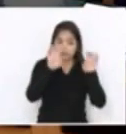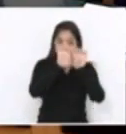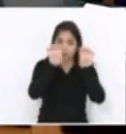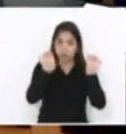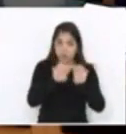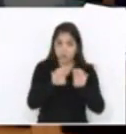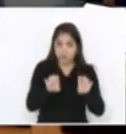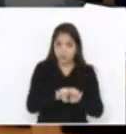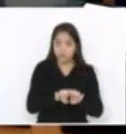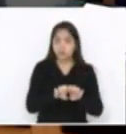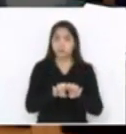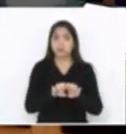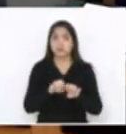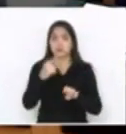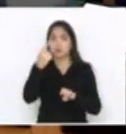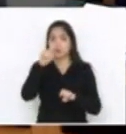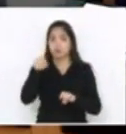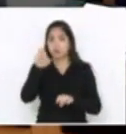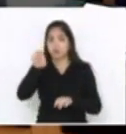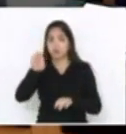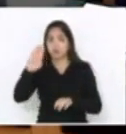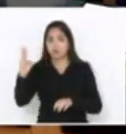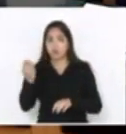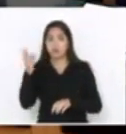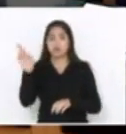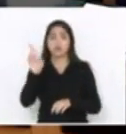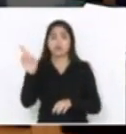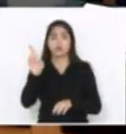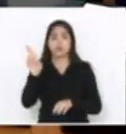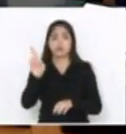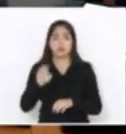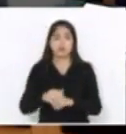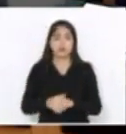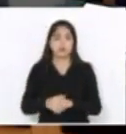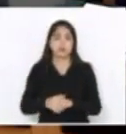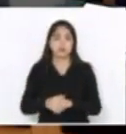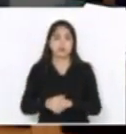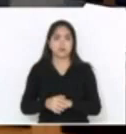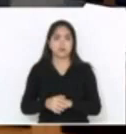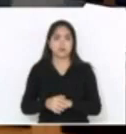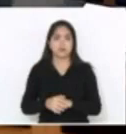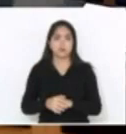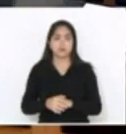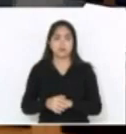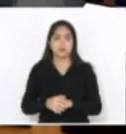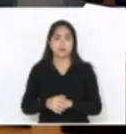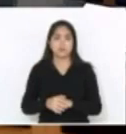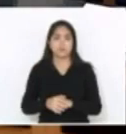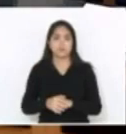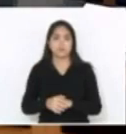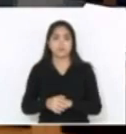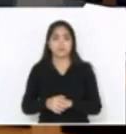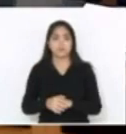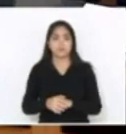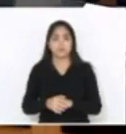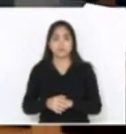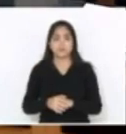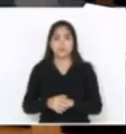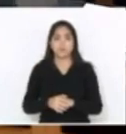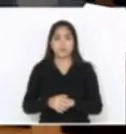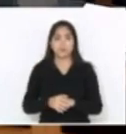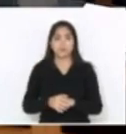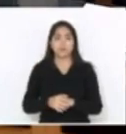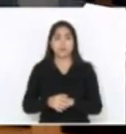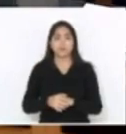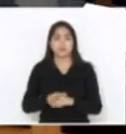onde ele não está nem dizendo nada. Um bilhão e meio. Está apenas dizendo assim, vamos atender primeiro as piores.